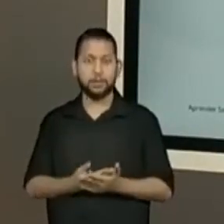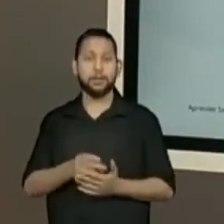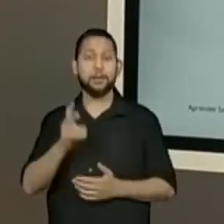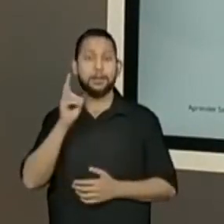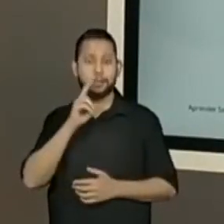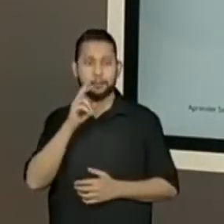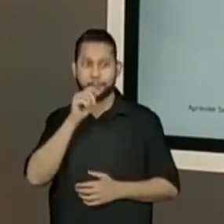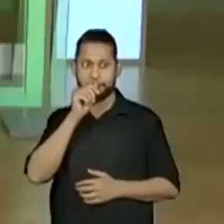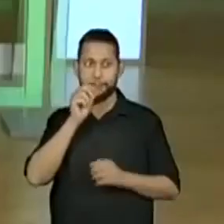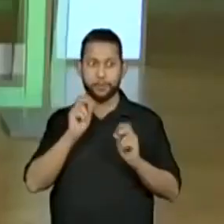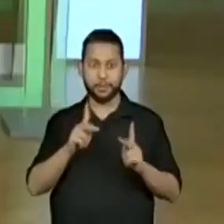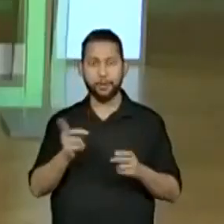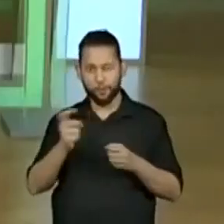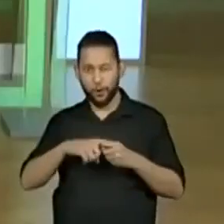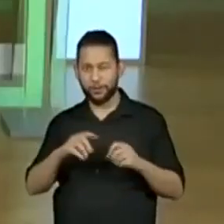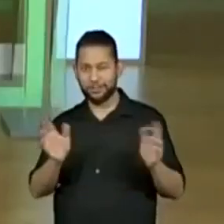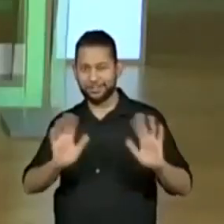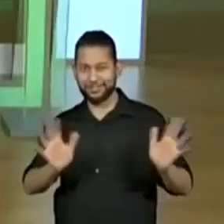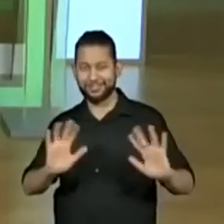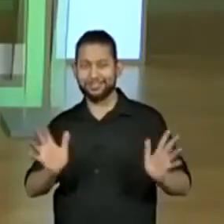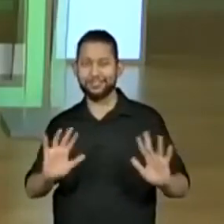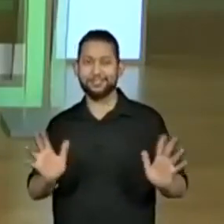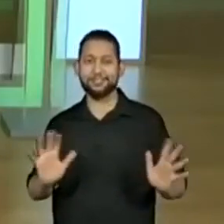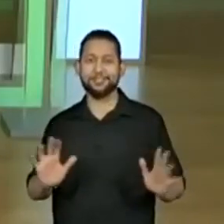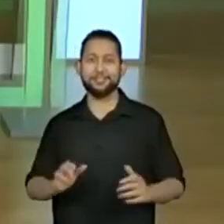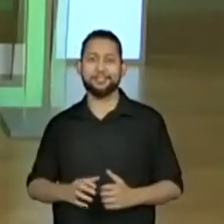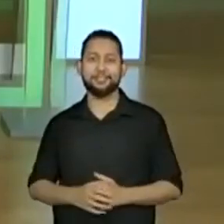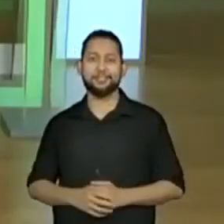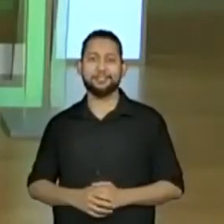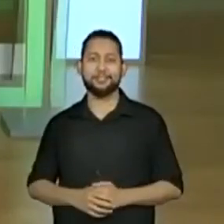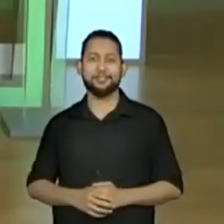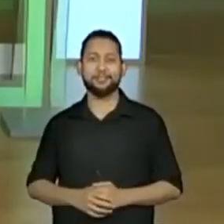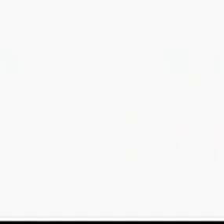a vai ficar juntinho, tá vendo? Até daqui a pouco. Até. Até.